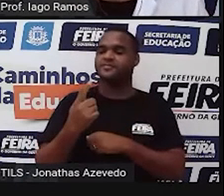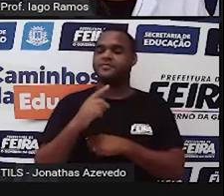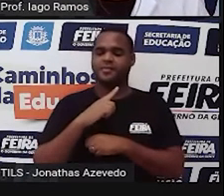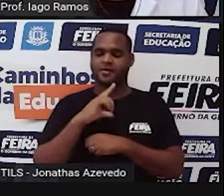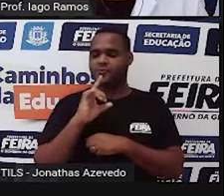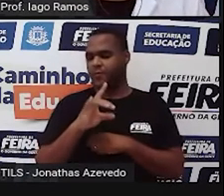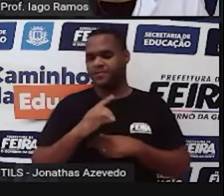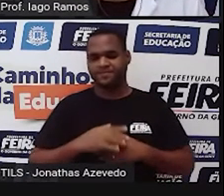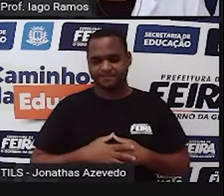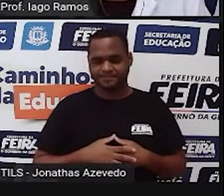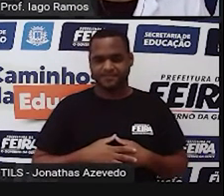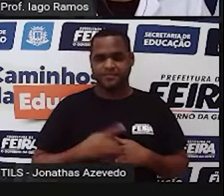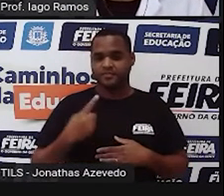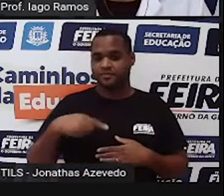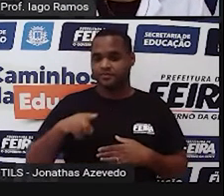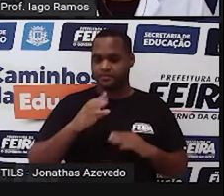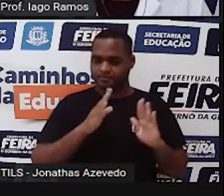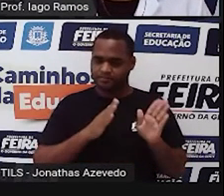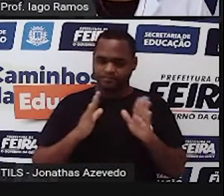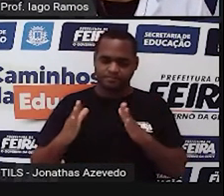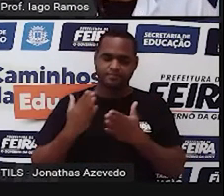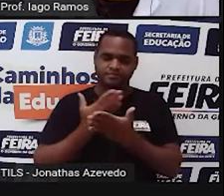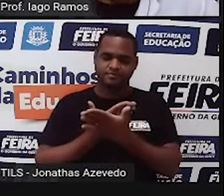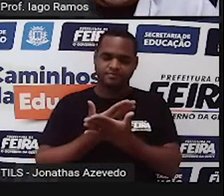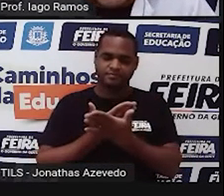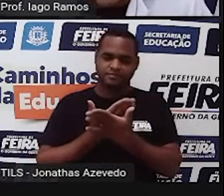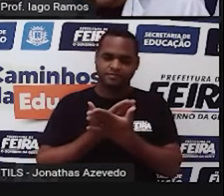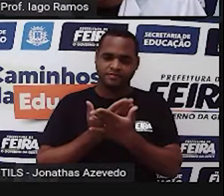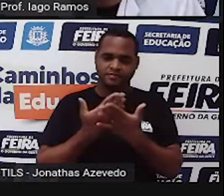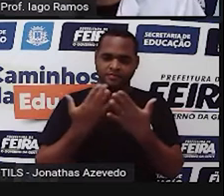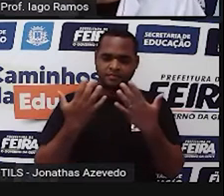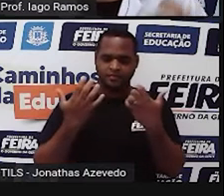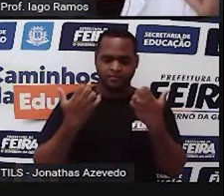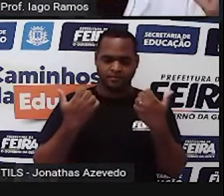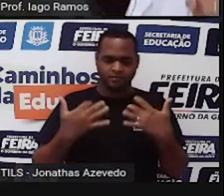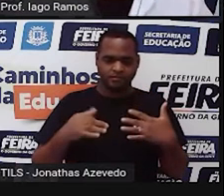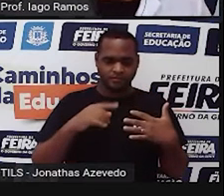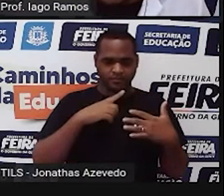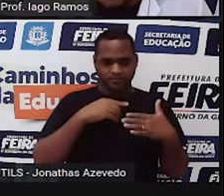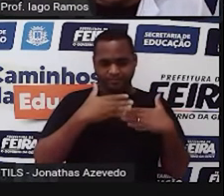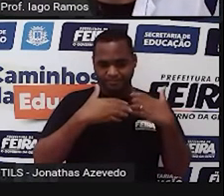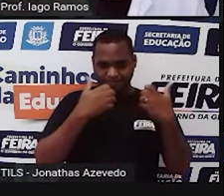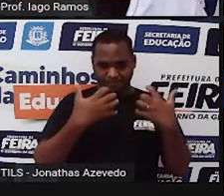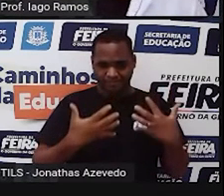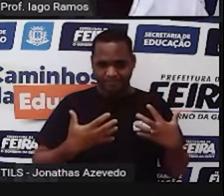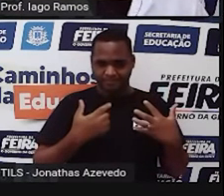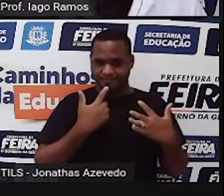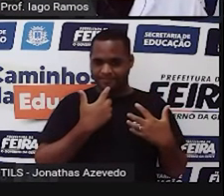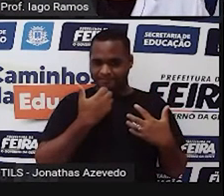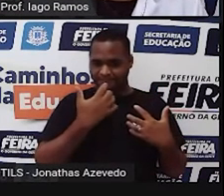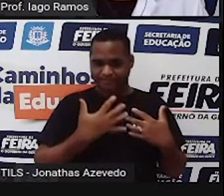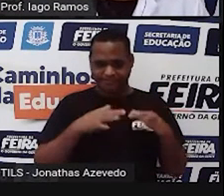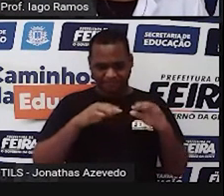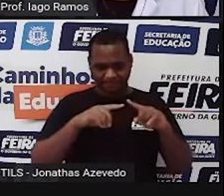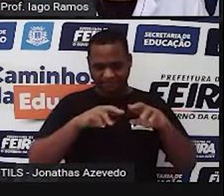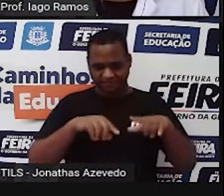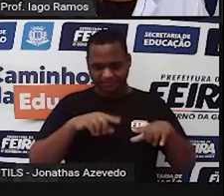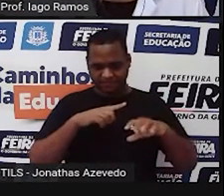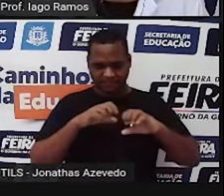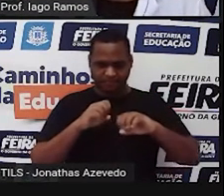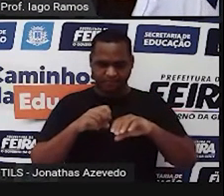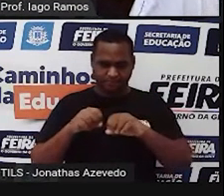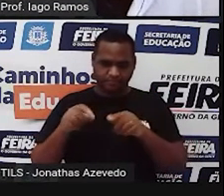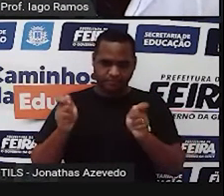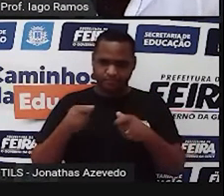que a gente já estudou, certo? Mas a gente vai falando isso ao longo da nossa aula, tá bom?